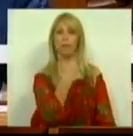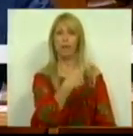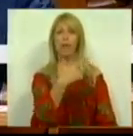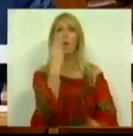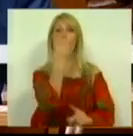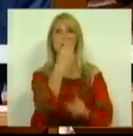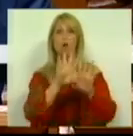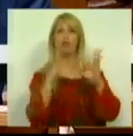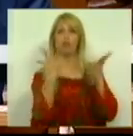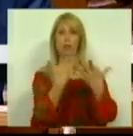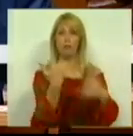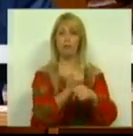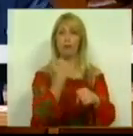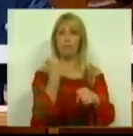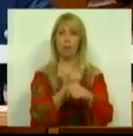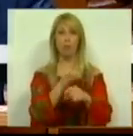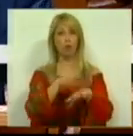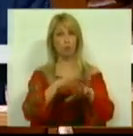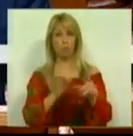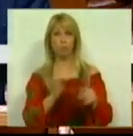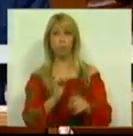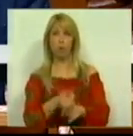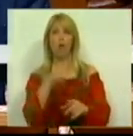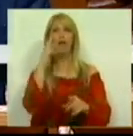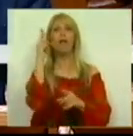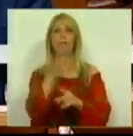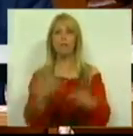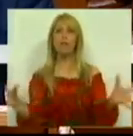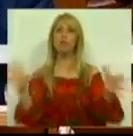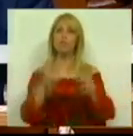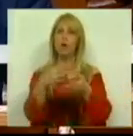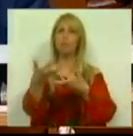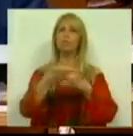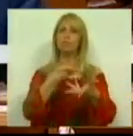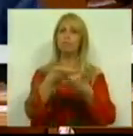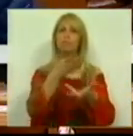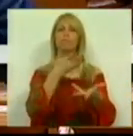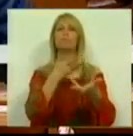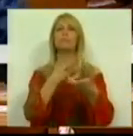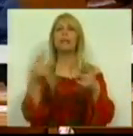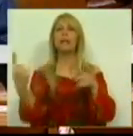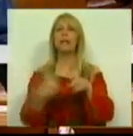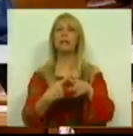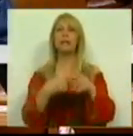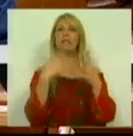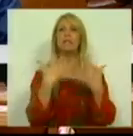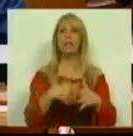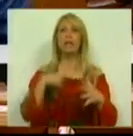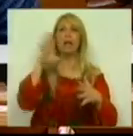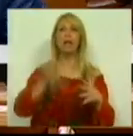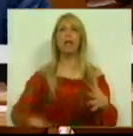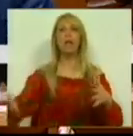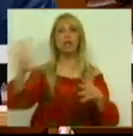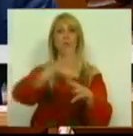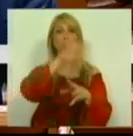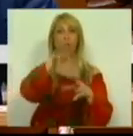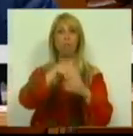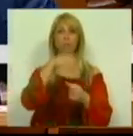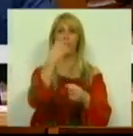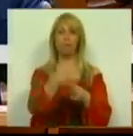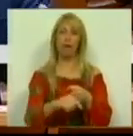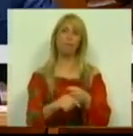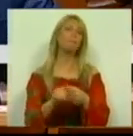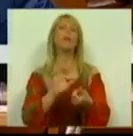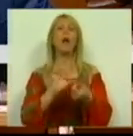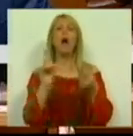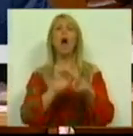a propósito da mesma, e a visão de conciliação do interesse sindical e nacional de que está imbuída. E